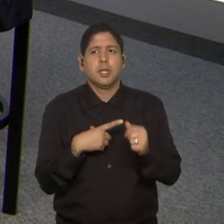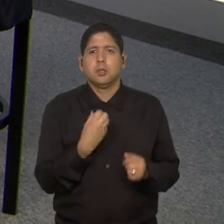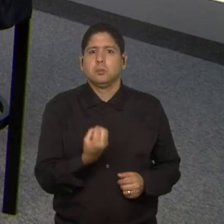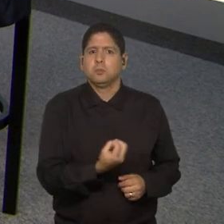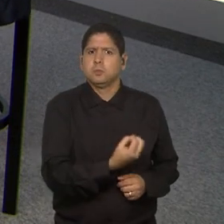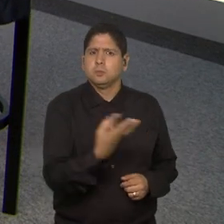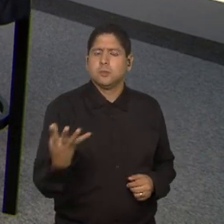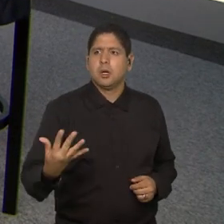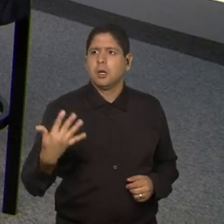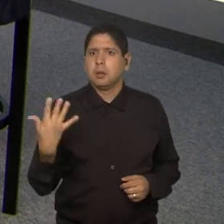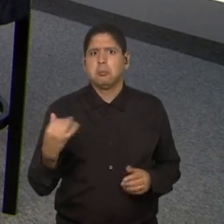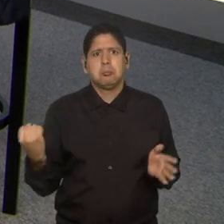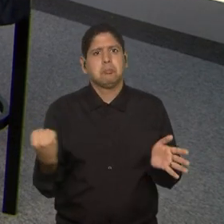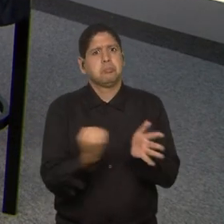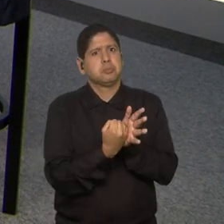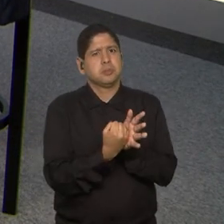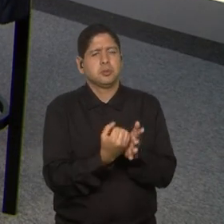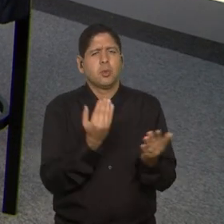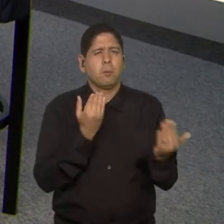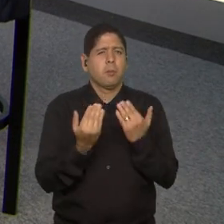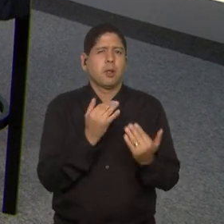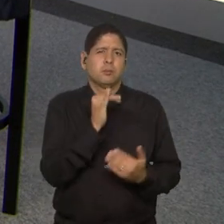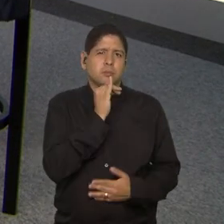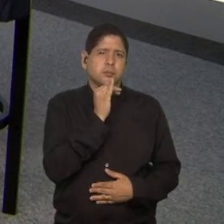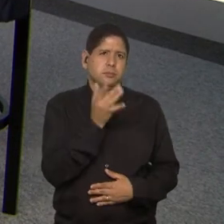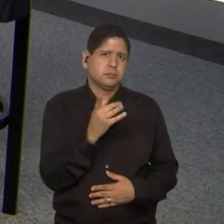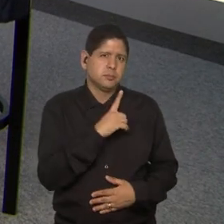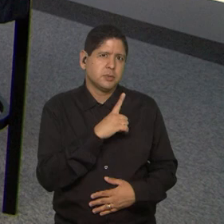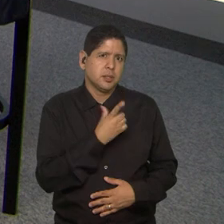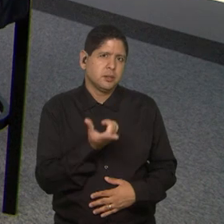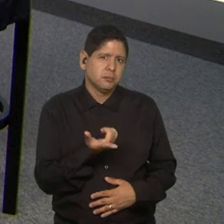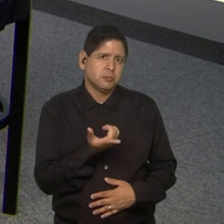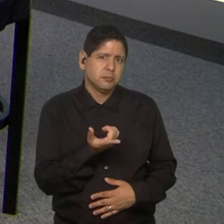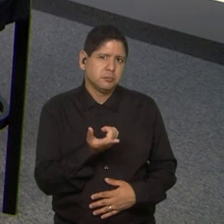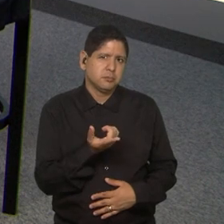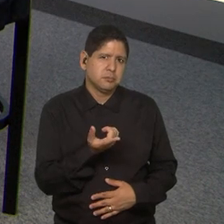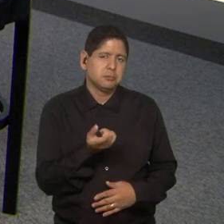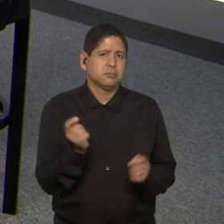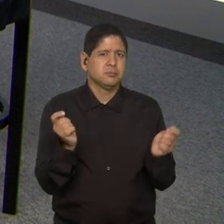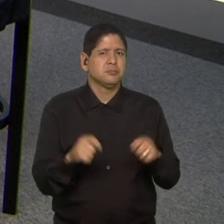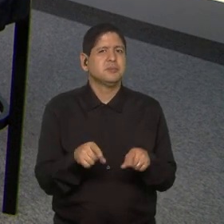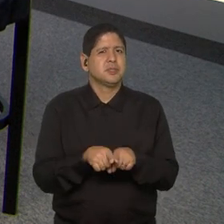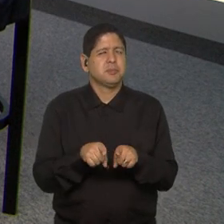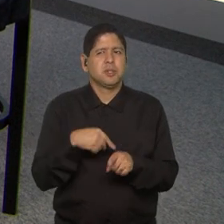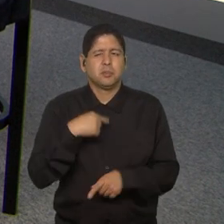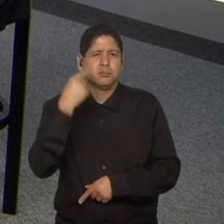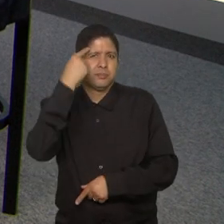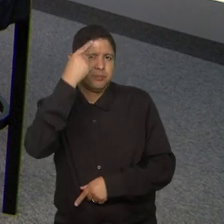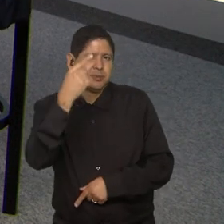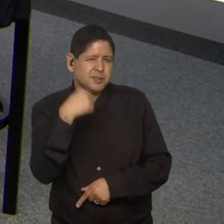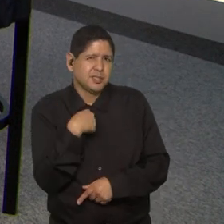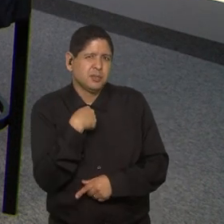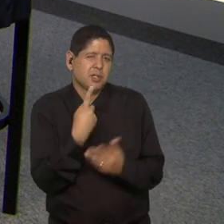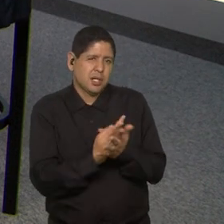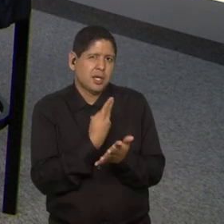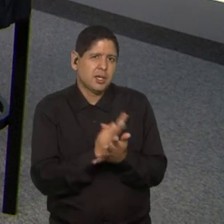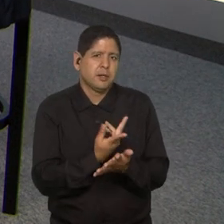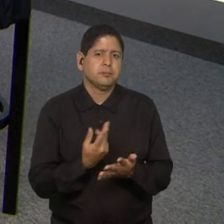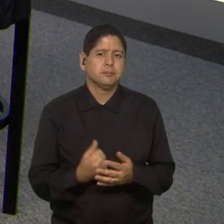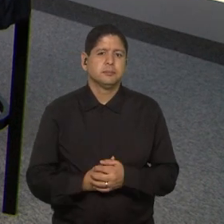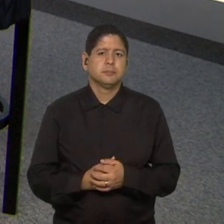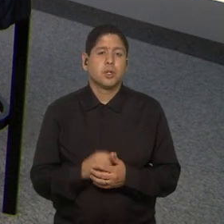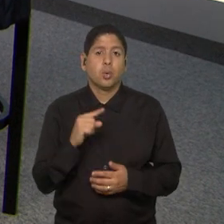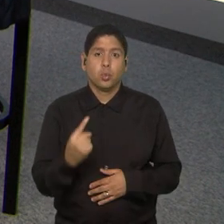realmente expressivos. Se você considerar que, e aí talvez a minha memória esteja errada, mas a